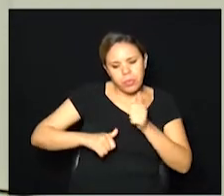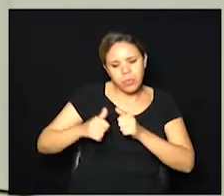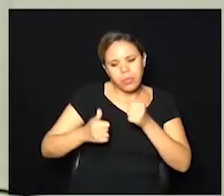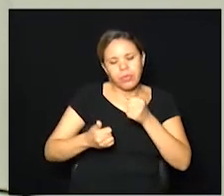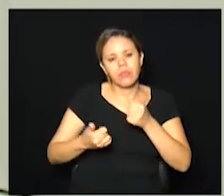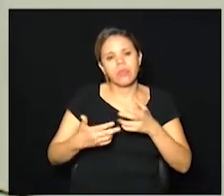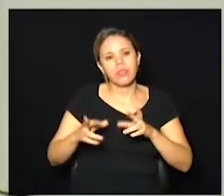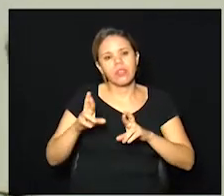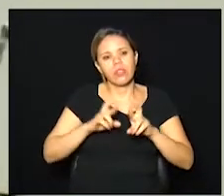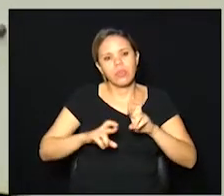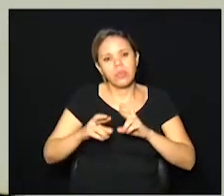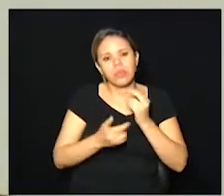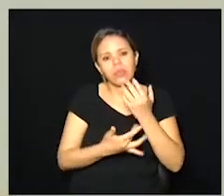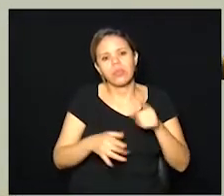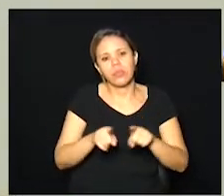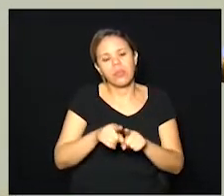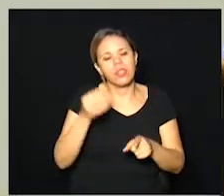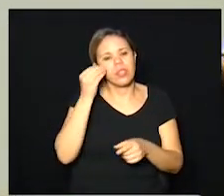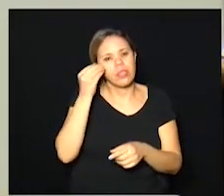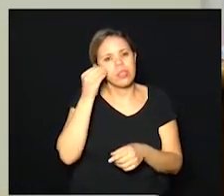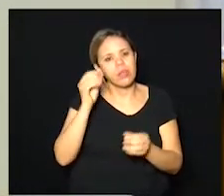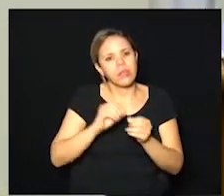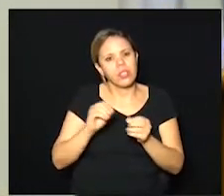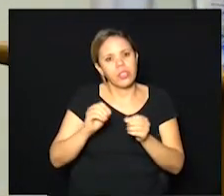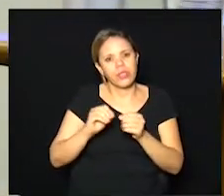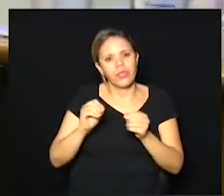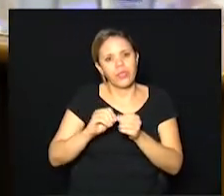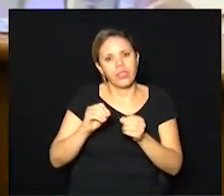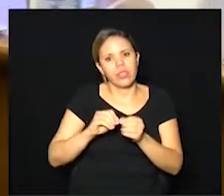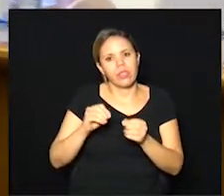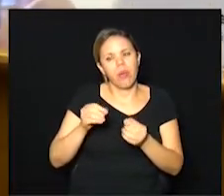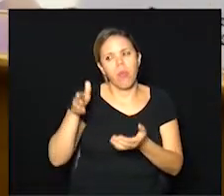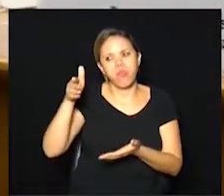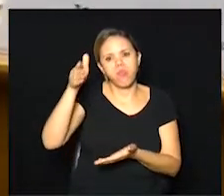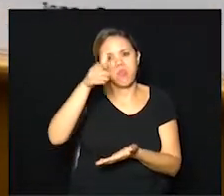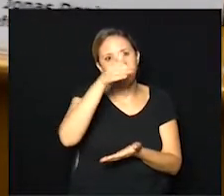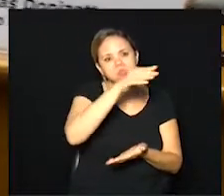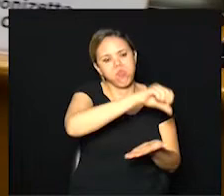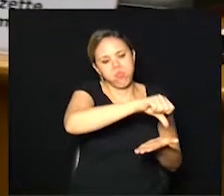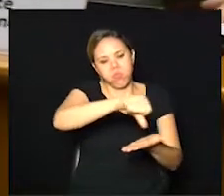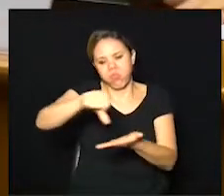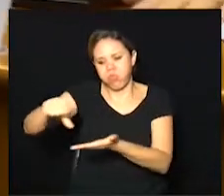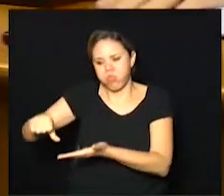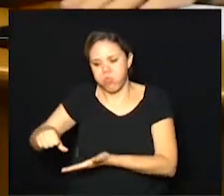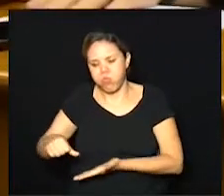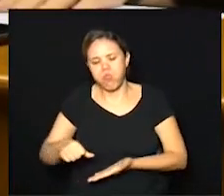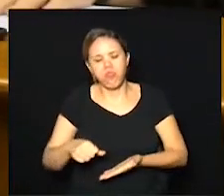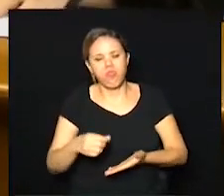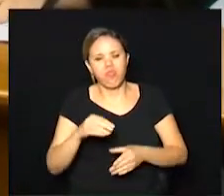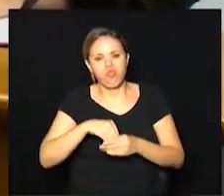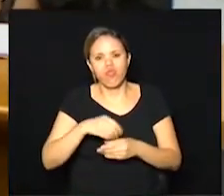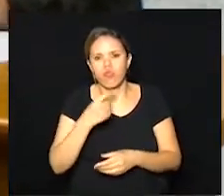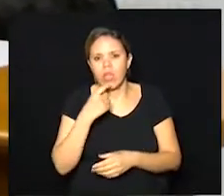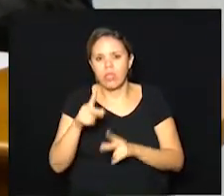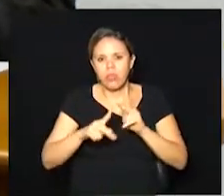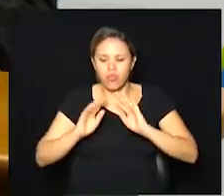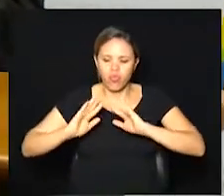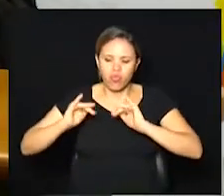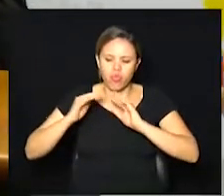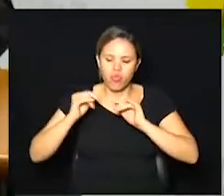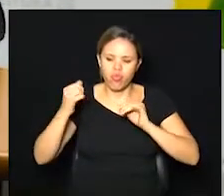para aqueles que preferirem, da testagem que nós fizemos. Algo que foi pedido muito pela população.